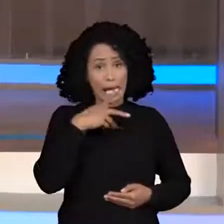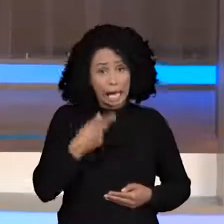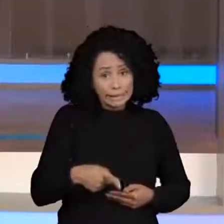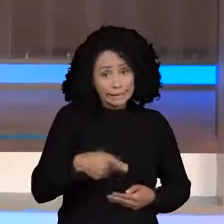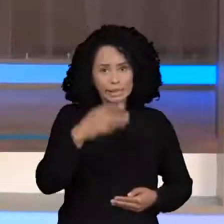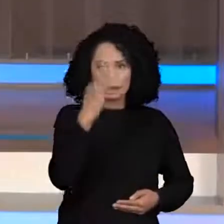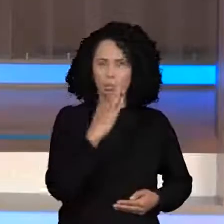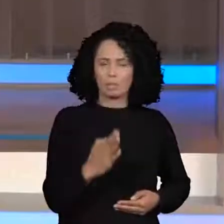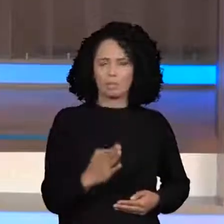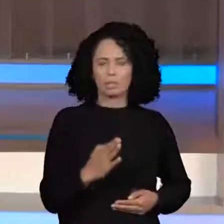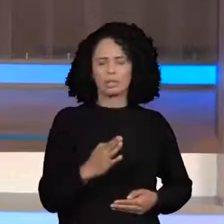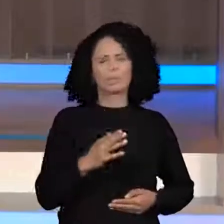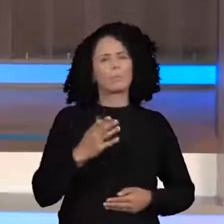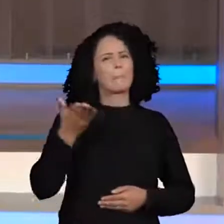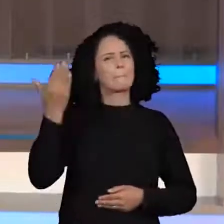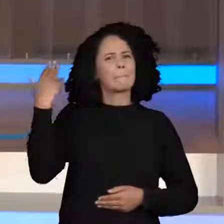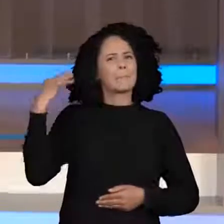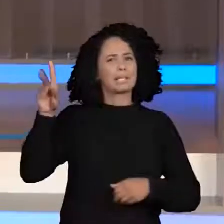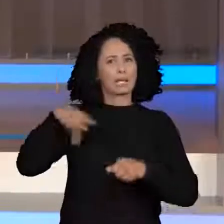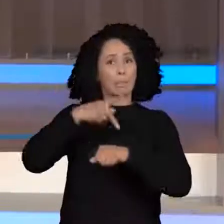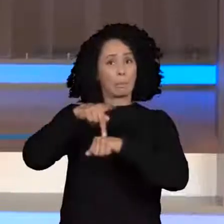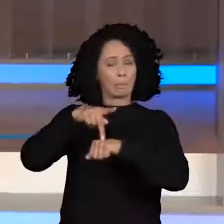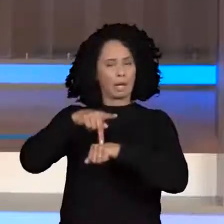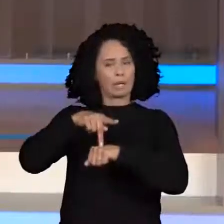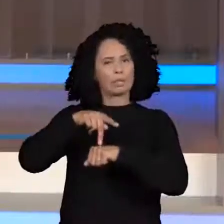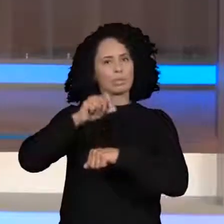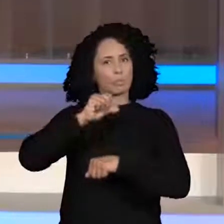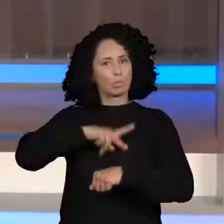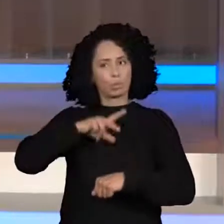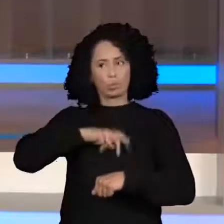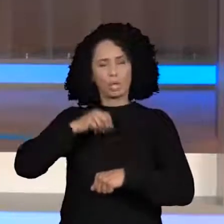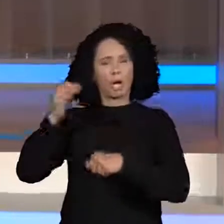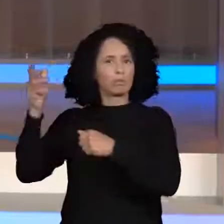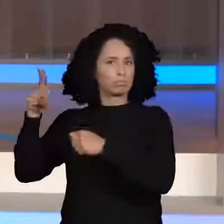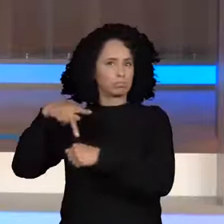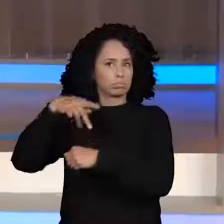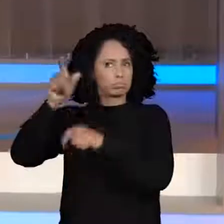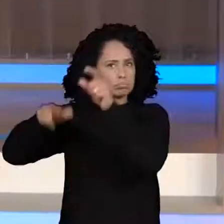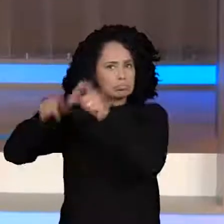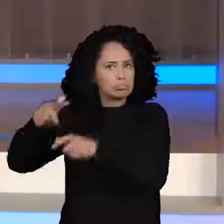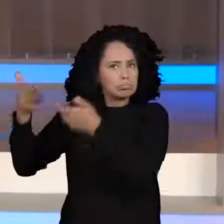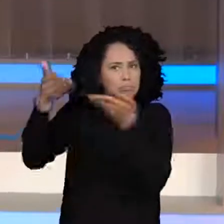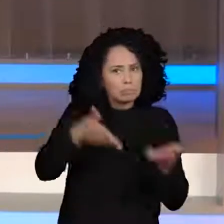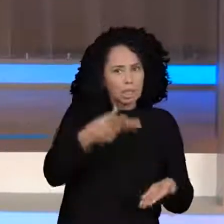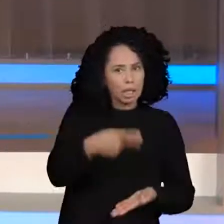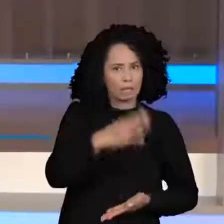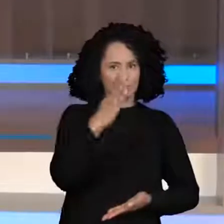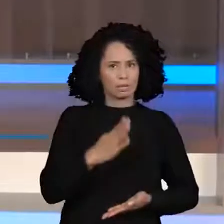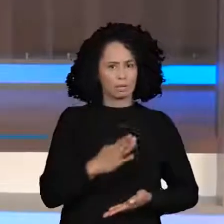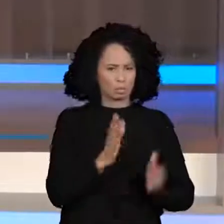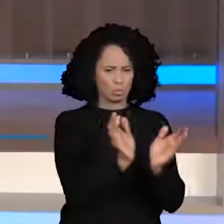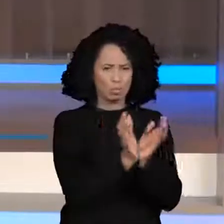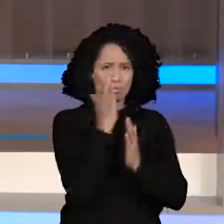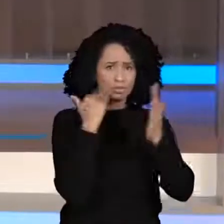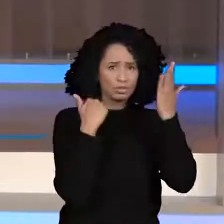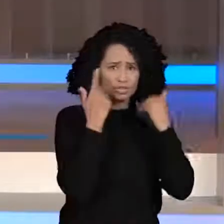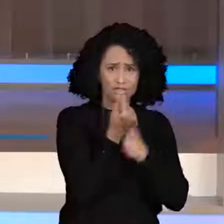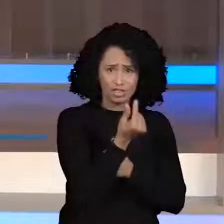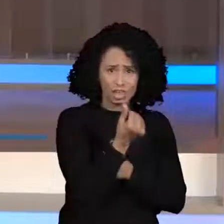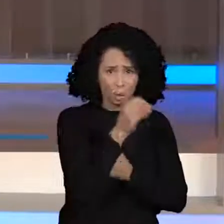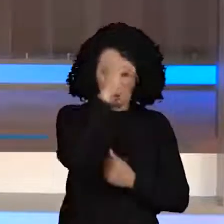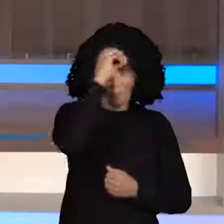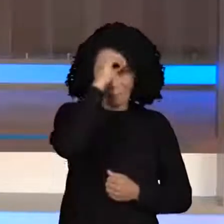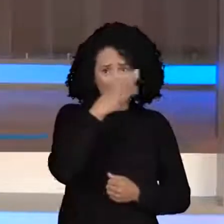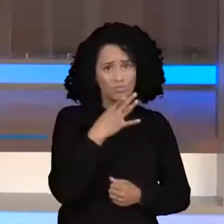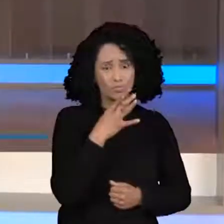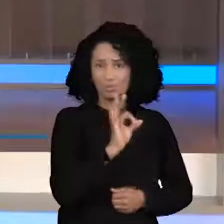Brasil, quando os portugueses chegaram, os indígenas não conheciam o dinheiro. Então, foi a forma